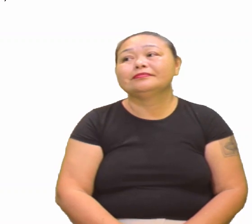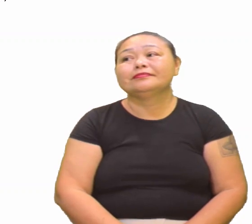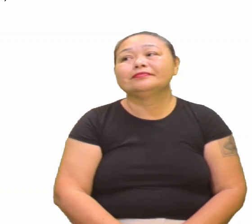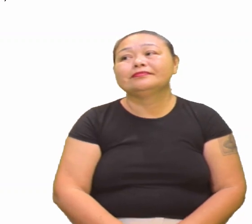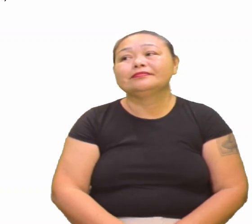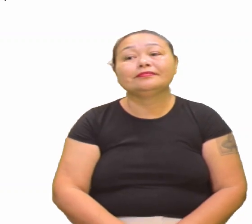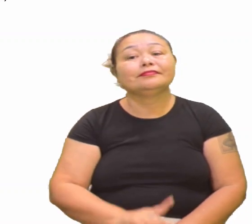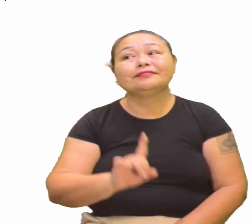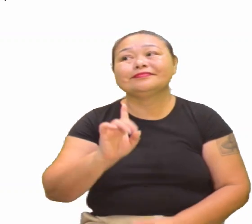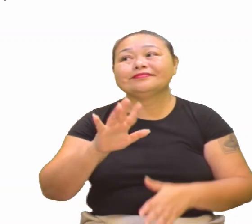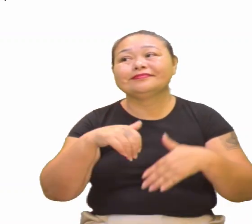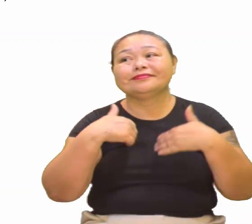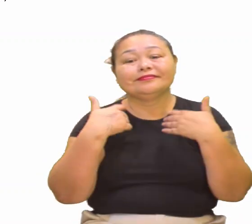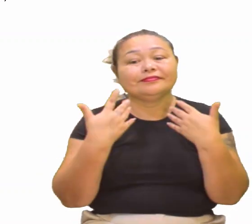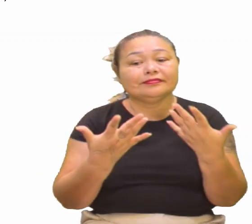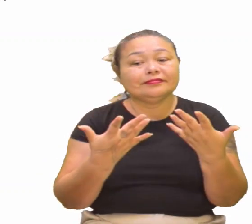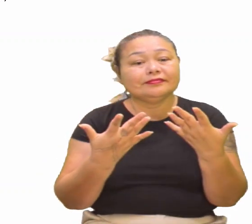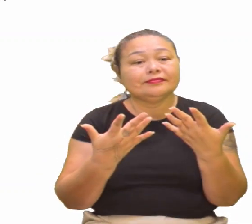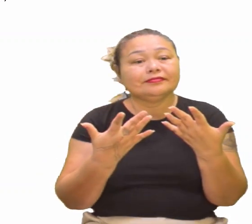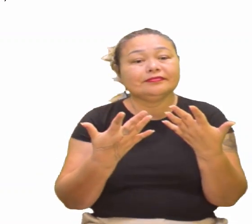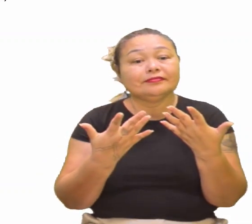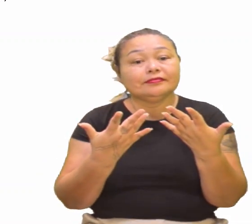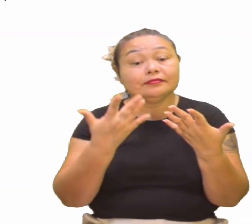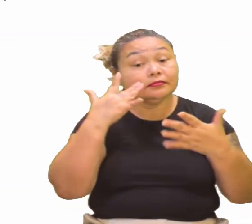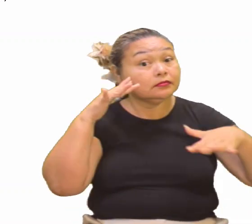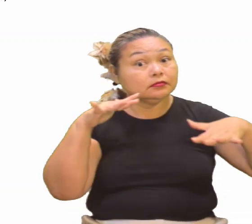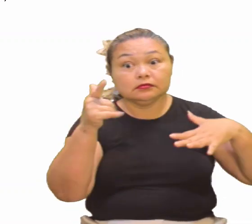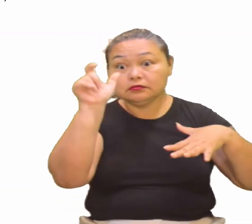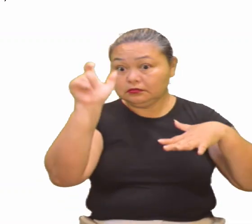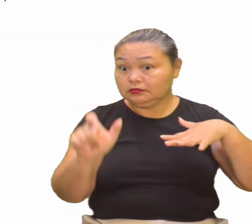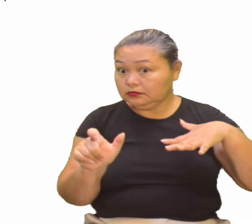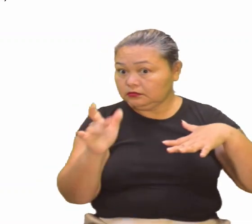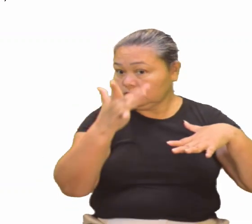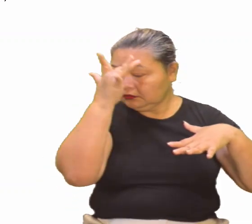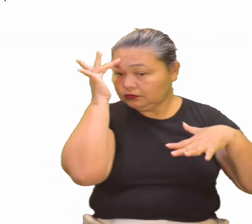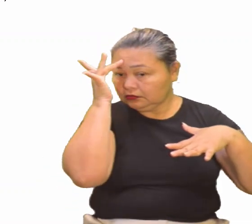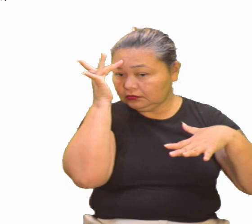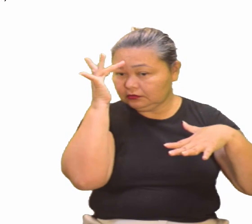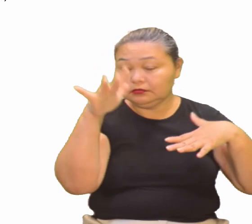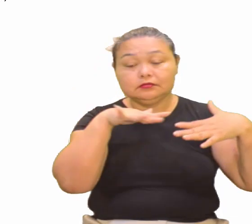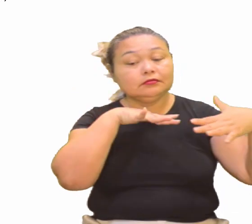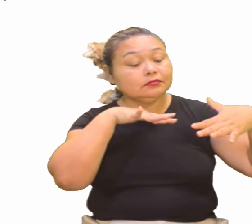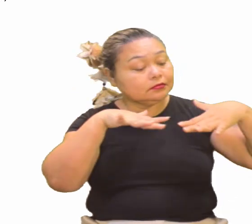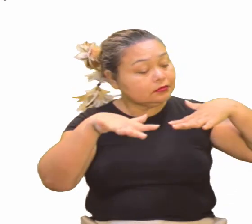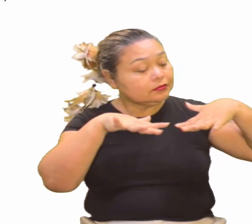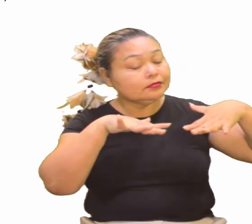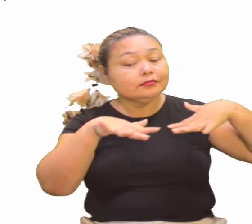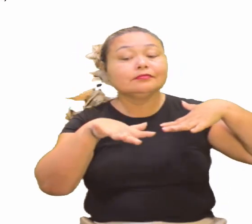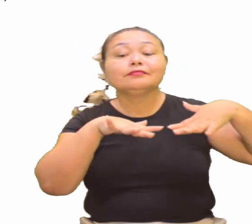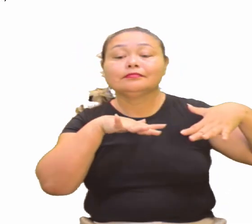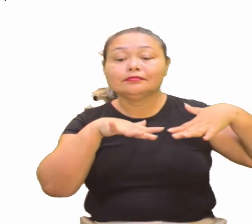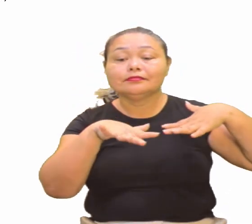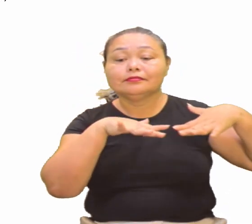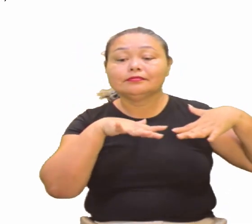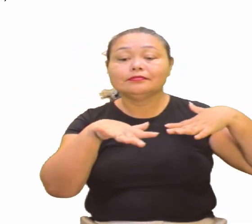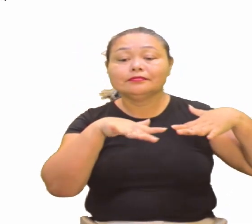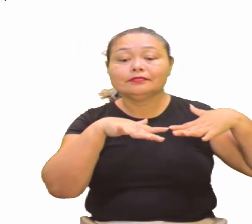Foi um movimento, está aqui, então, não foi só uma pessoa, não, né? Pode ter partido de alguém, mas outros